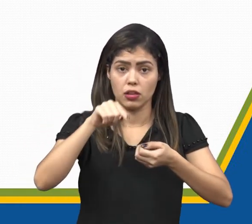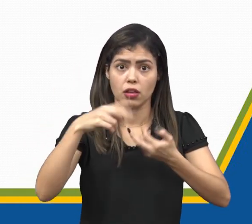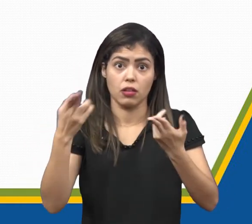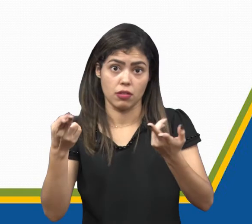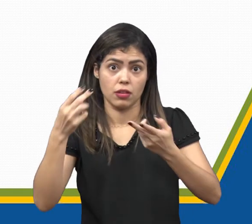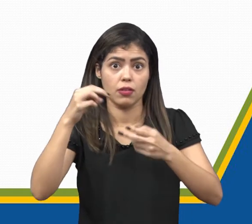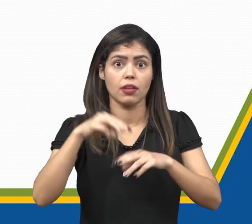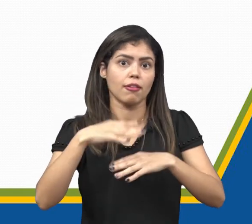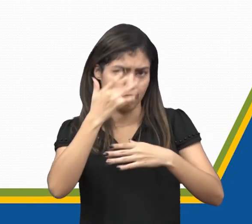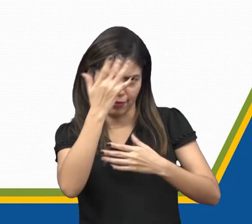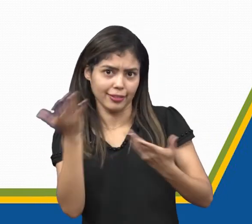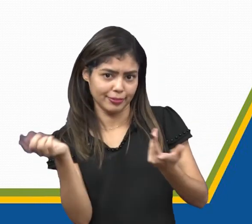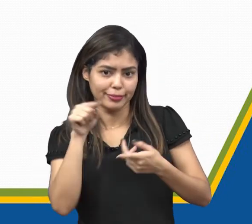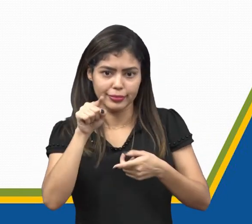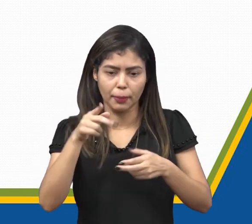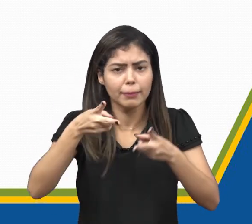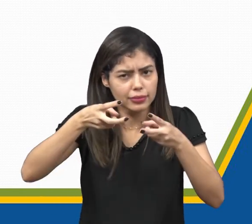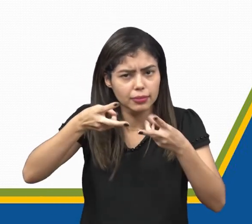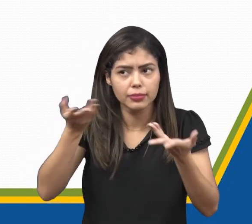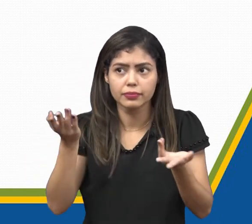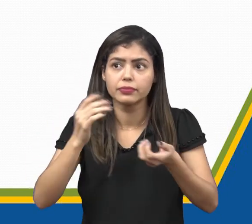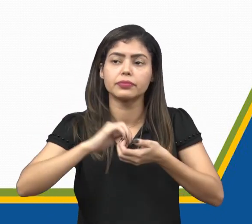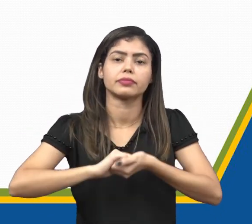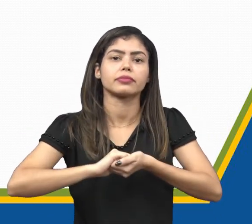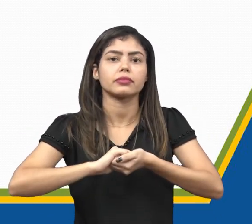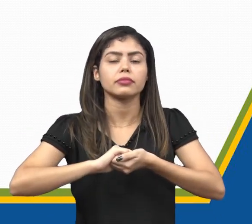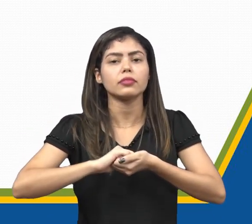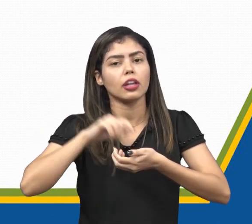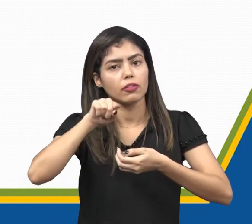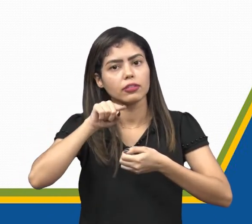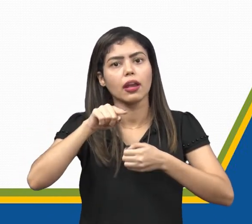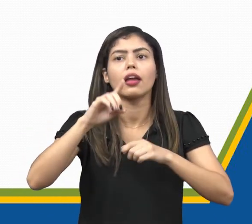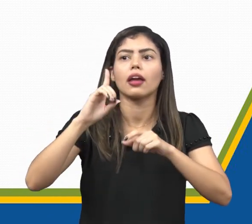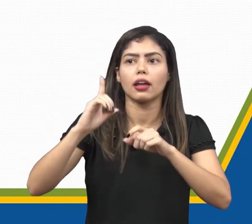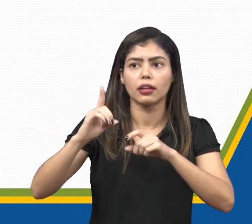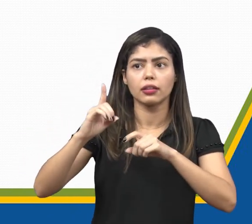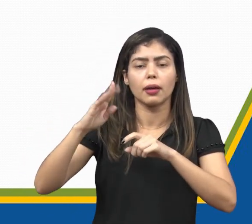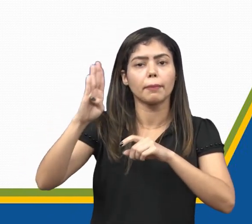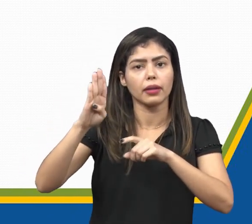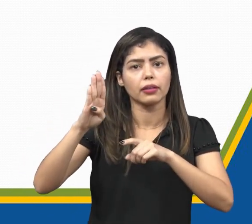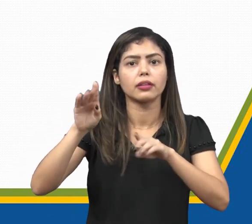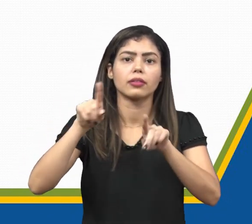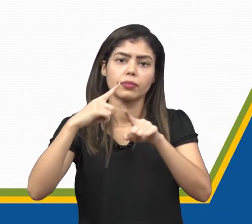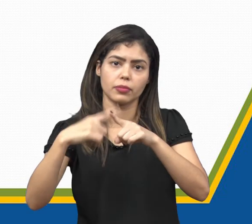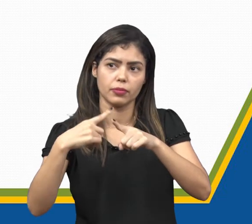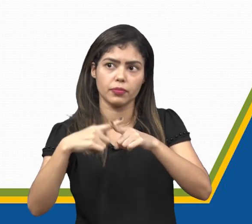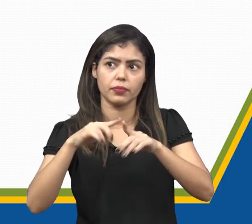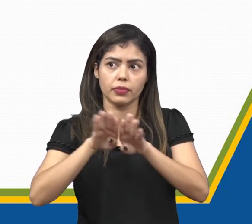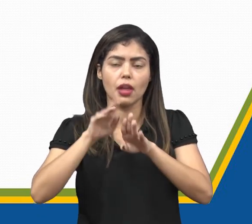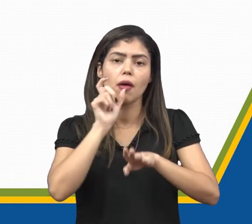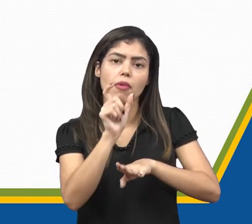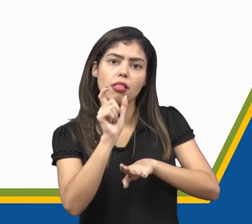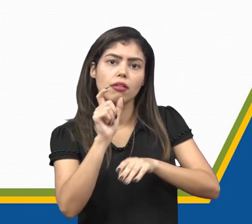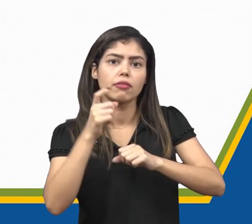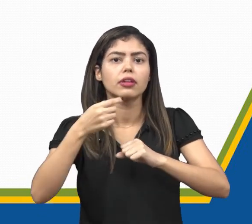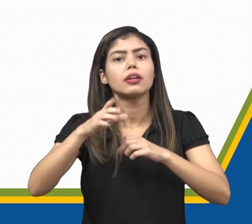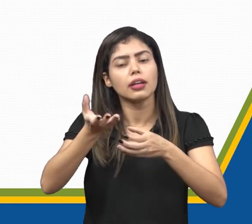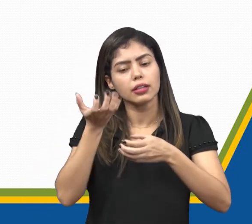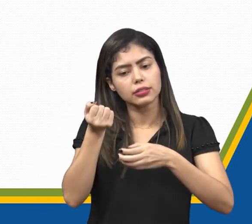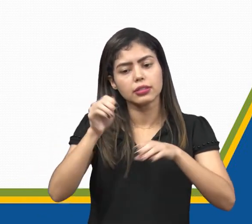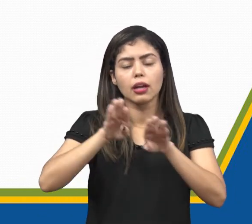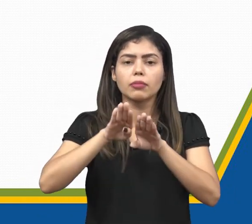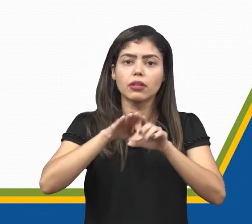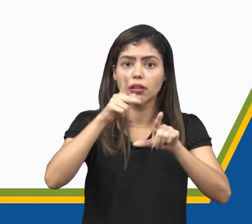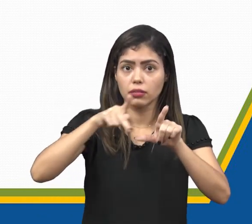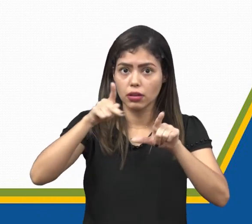ficaria mamão com açúcar nessa atividade. E você deve ter marcado, então, a opção B, em que essas palavras recebem o